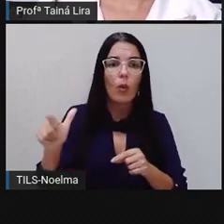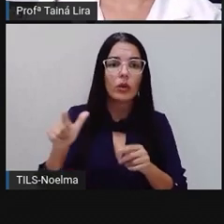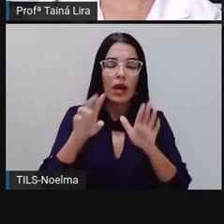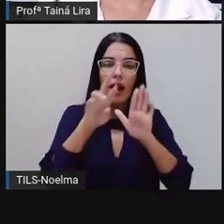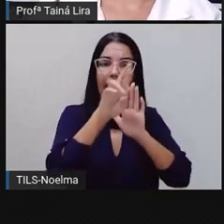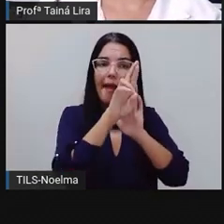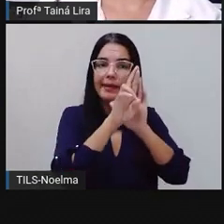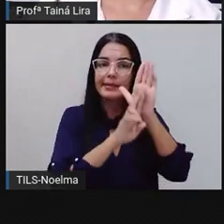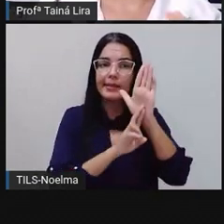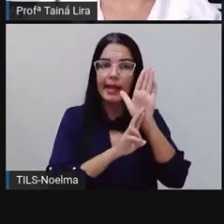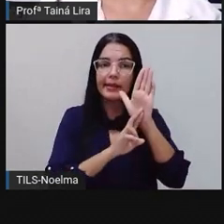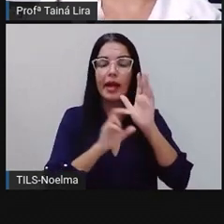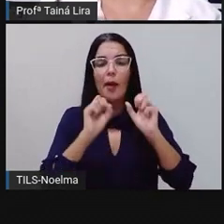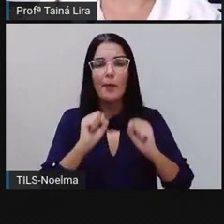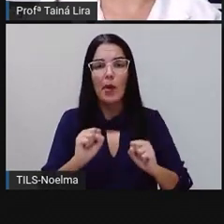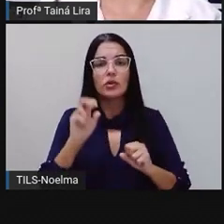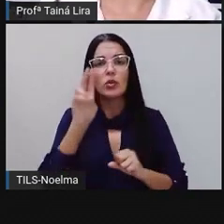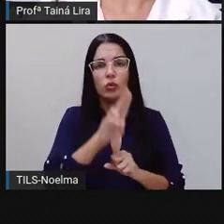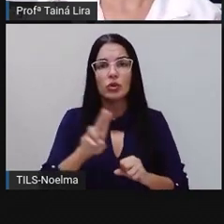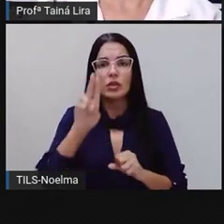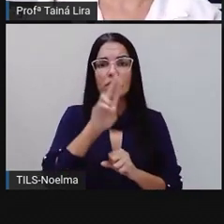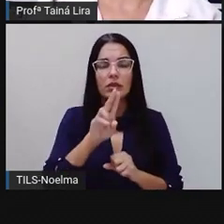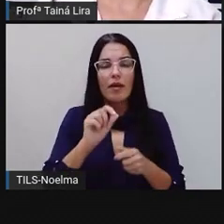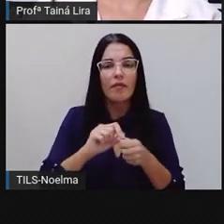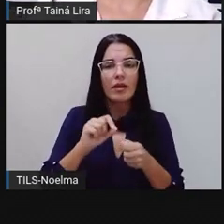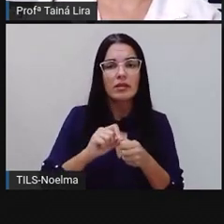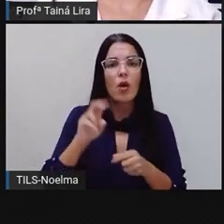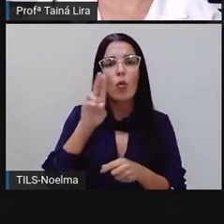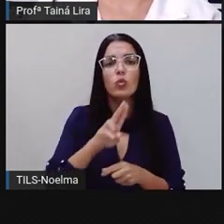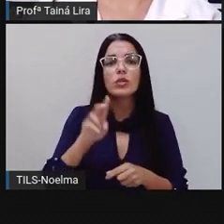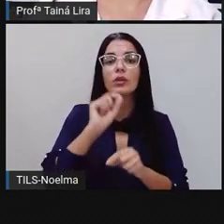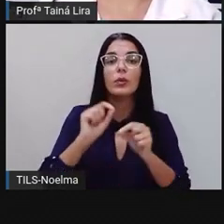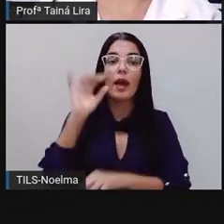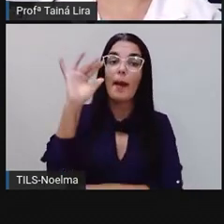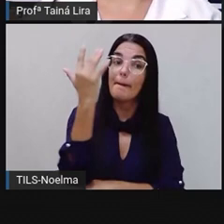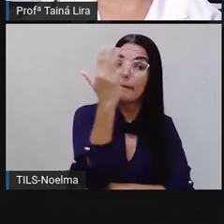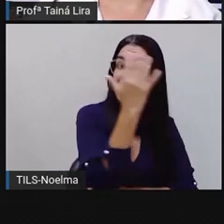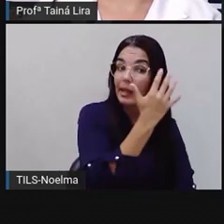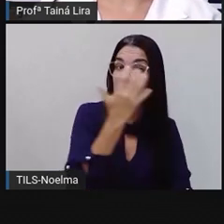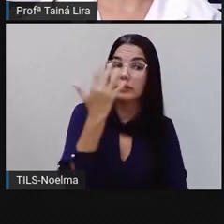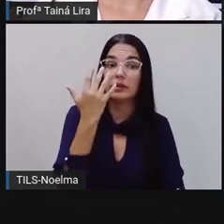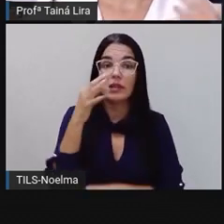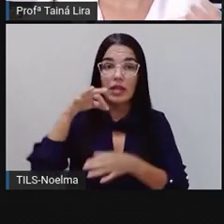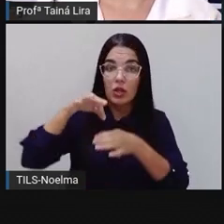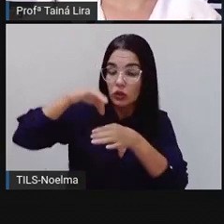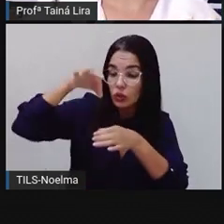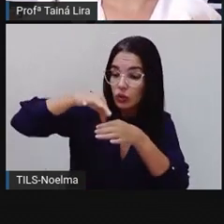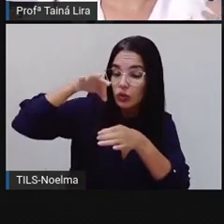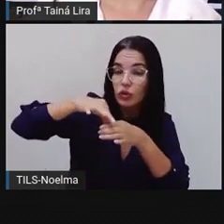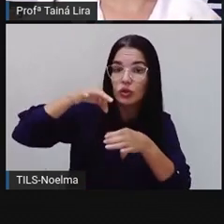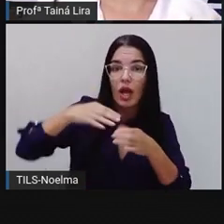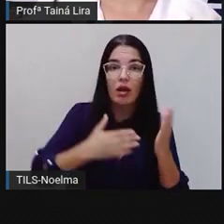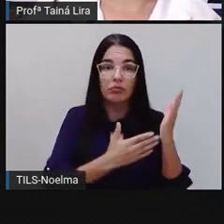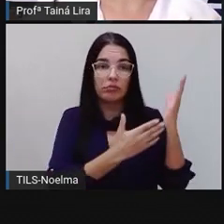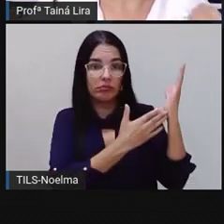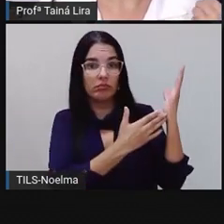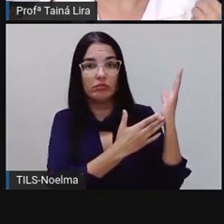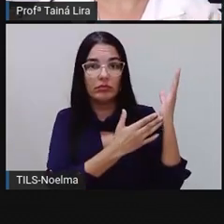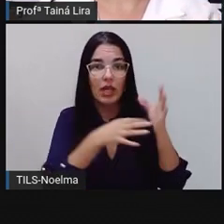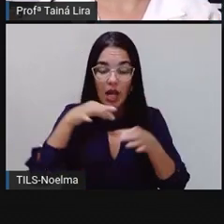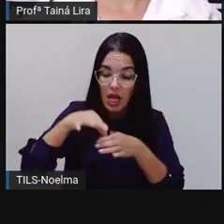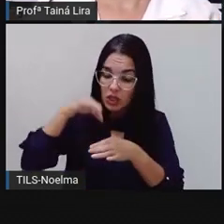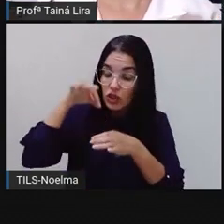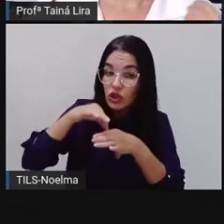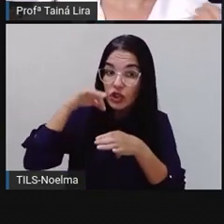que nós podemos fazer utilizando plantas, tá? Então, nesse caso aqui, ó, é um